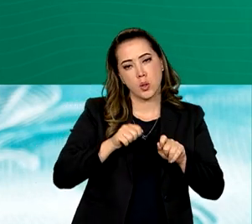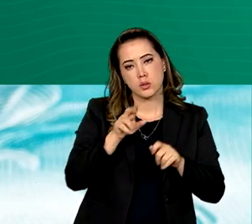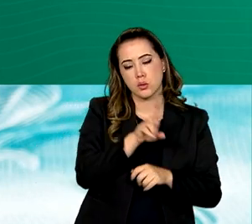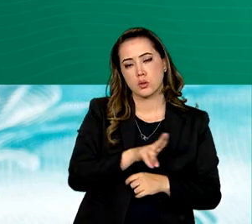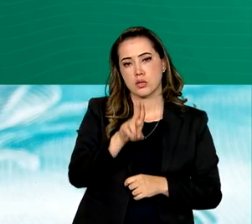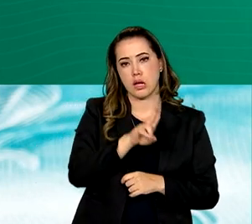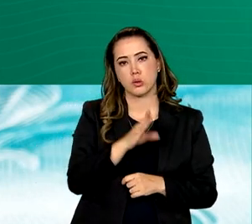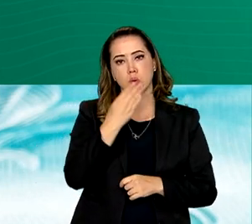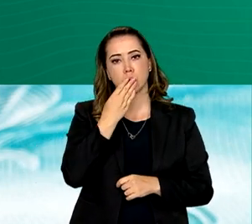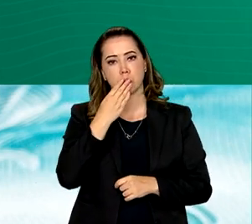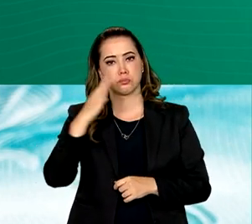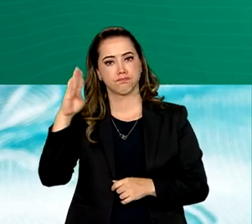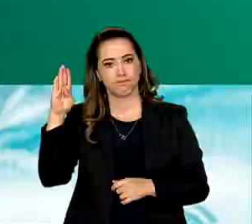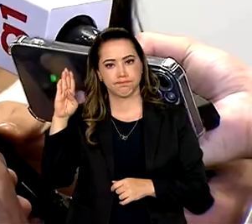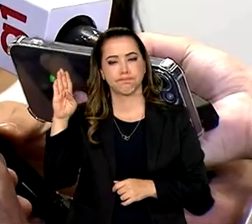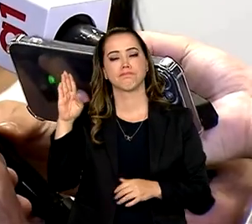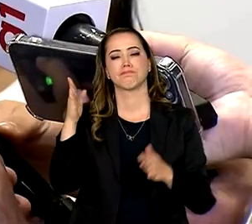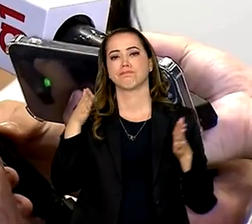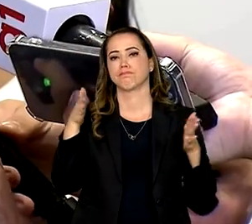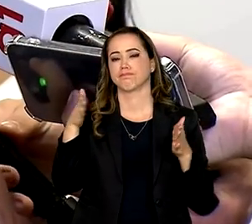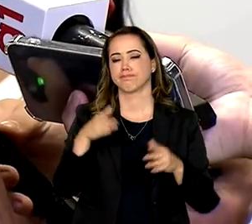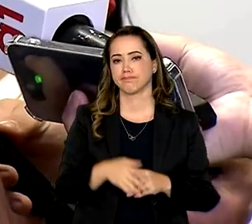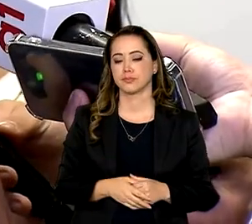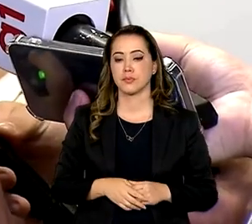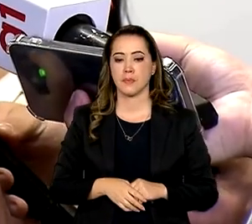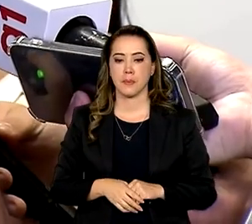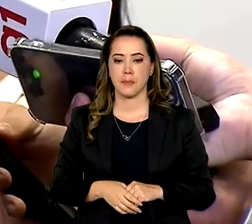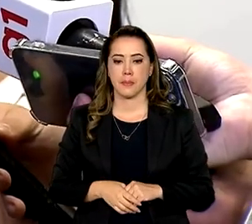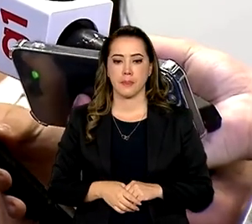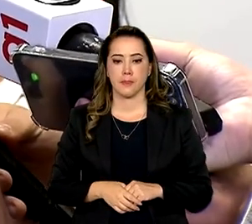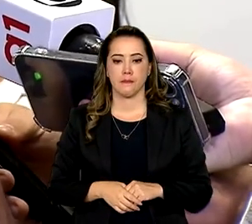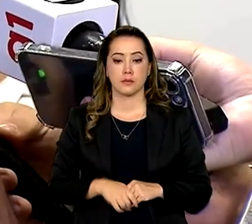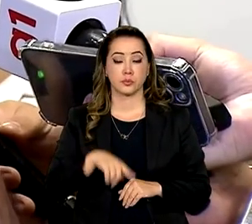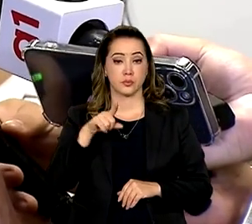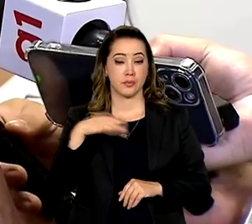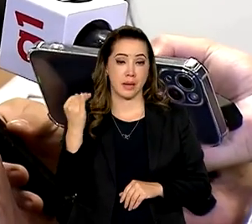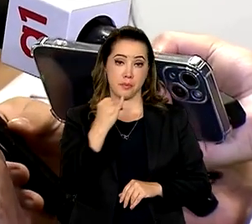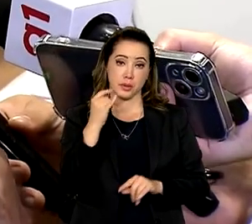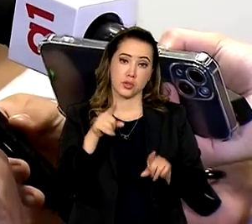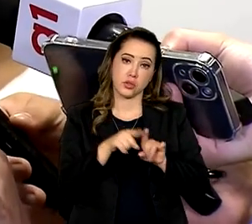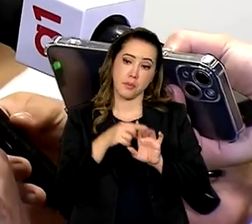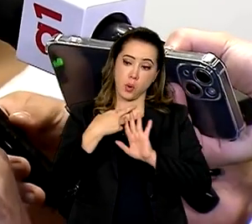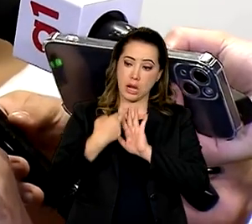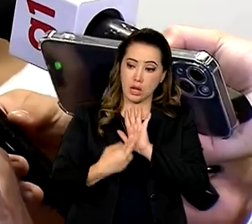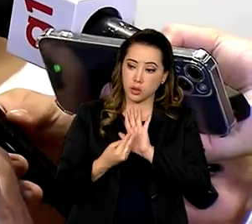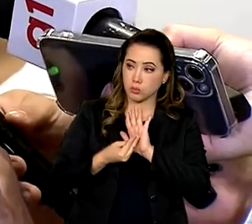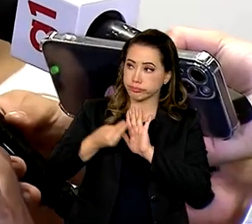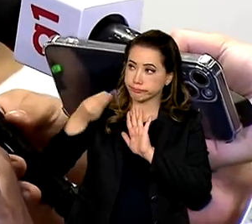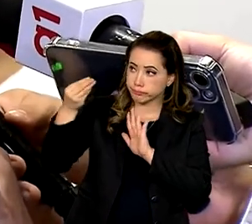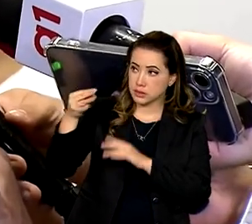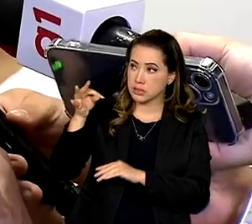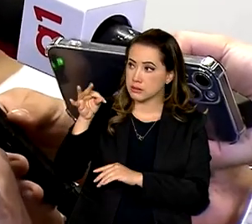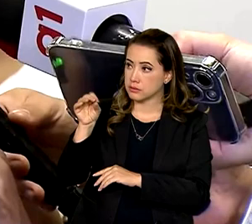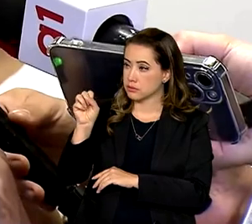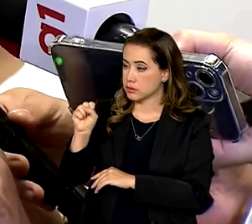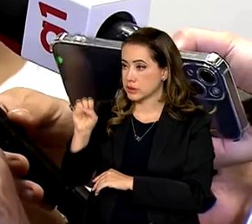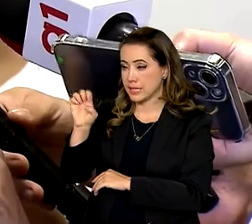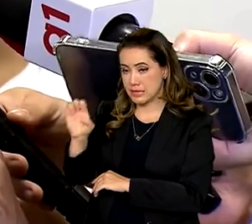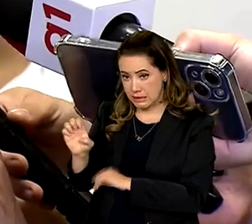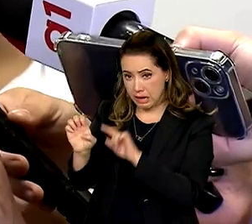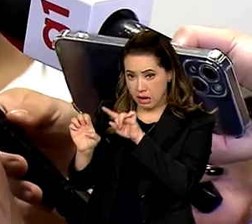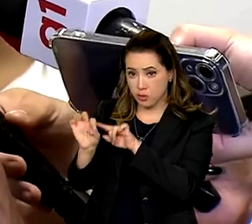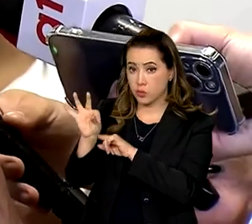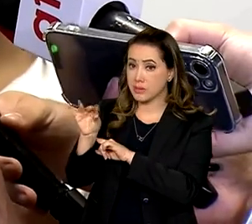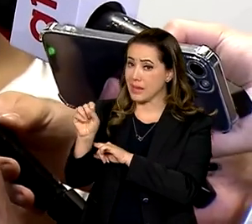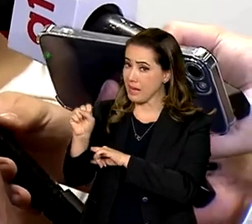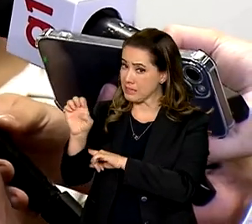uso eleitoral do benefício. O importante também é o envio de todas essas auditorias ao Tribunal Superior Eleitoral para que